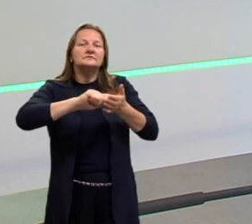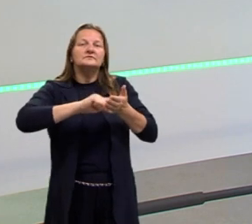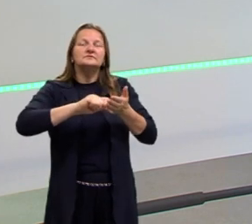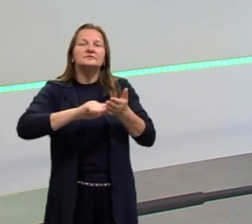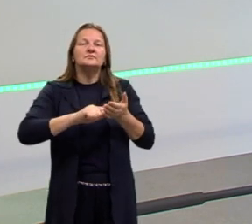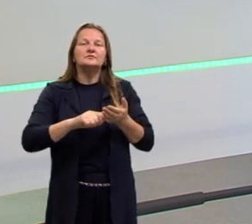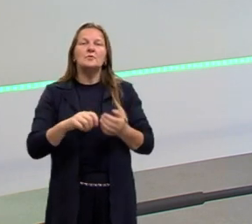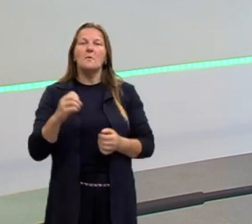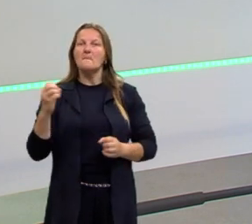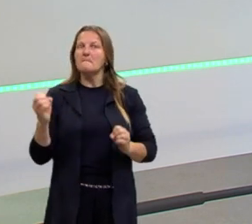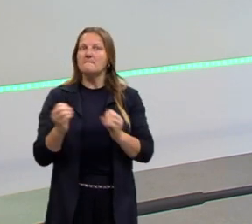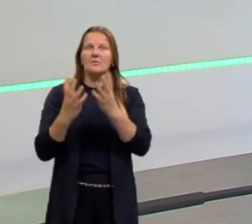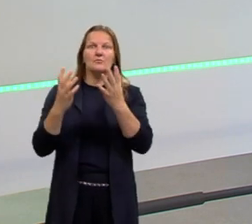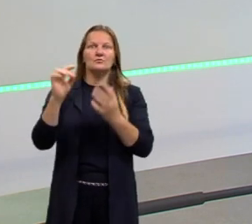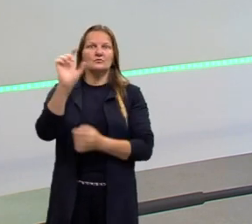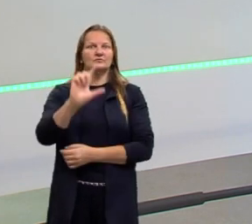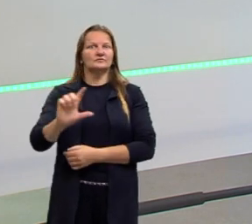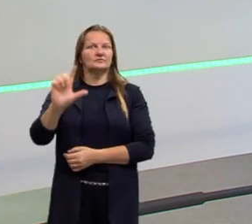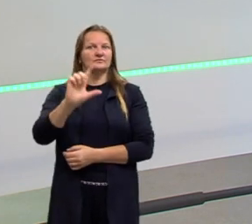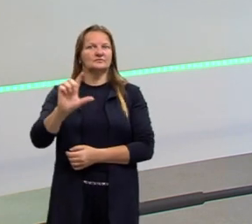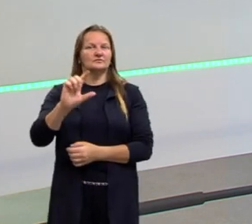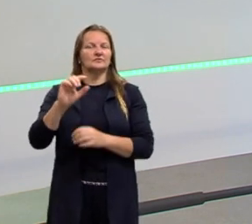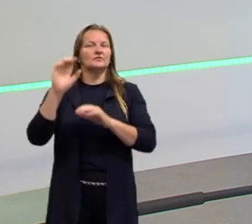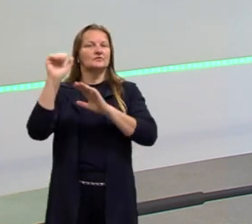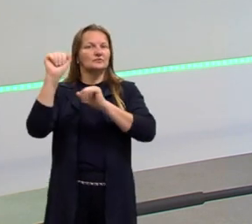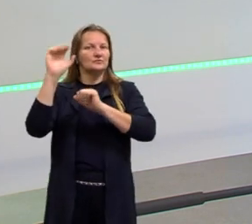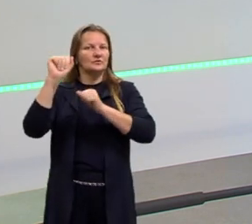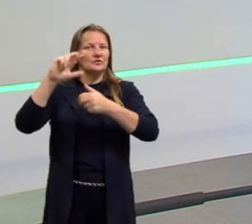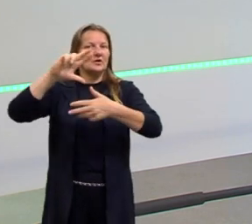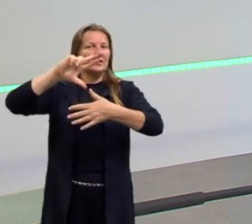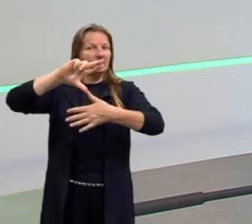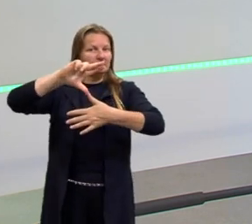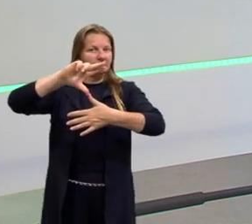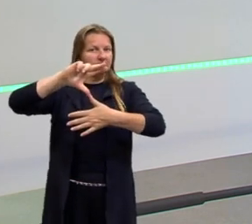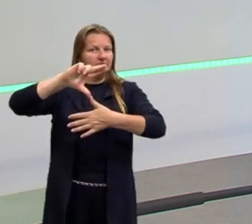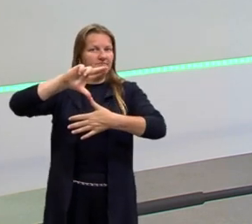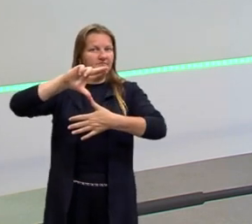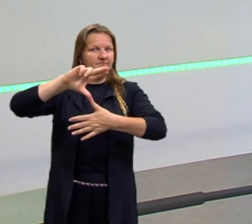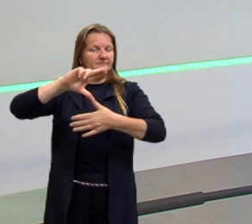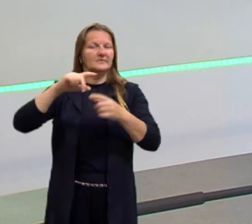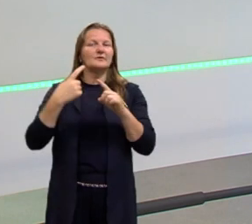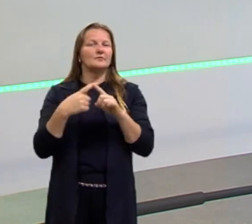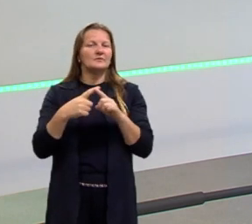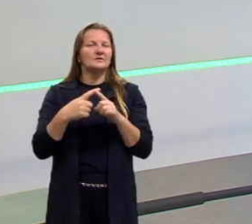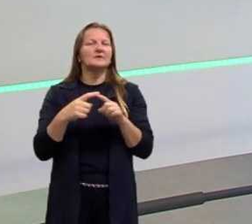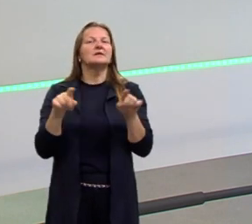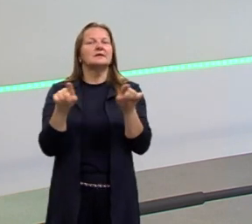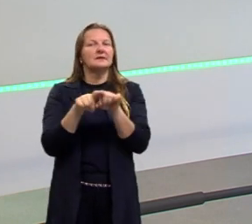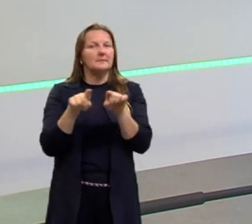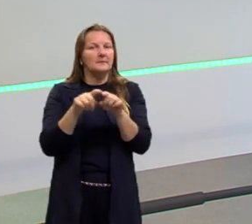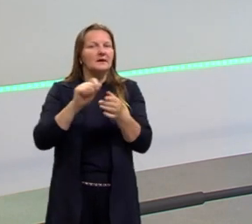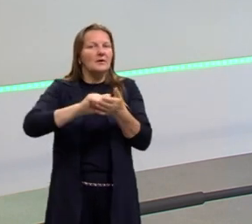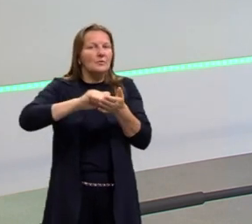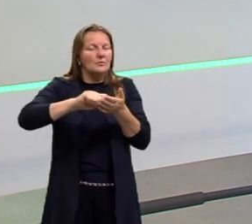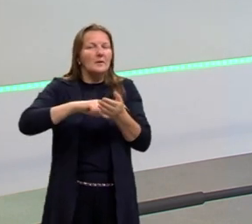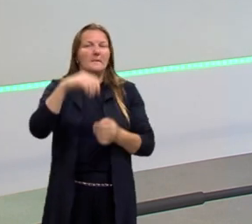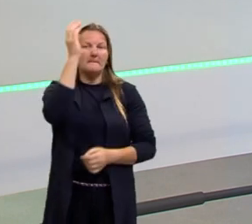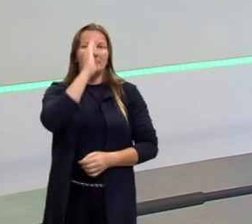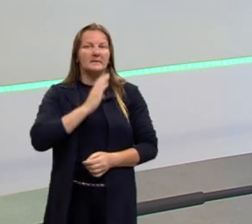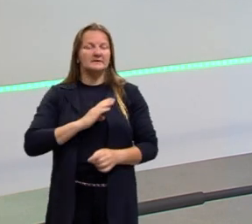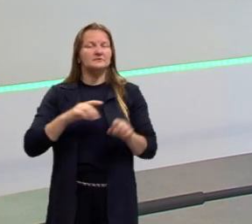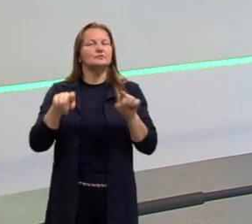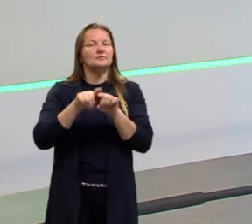literário hispano-americano, ou melhor falando, latino-americano, uma vez que há também escritores brasileiros